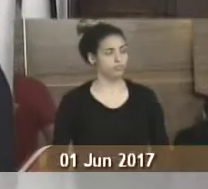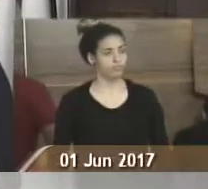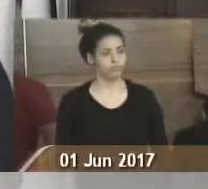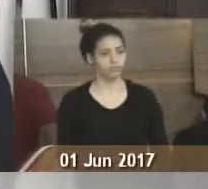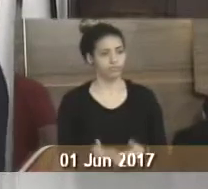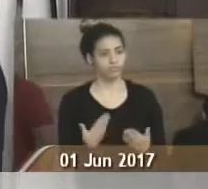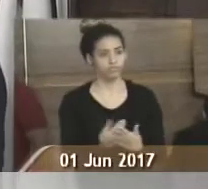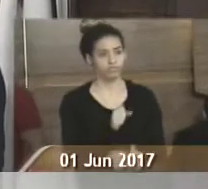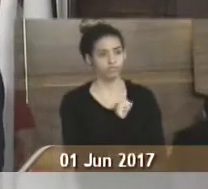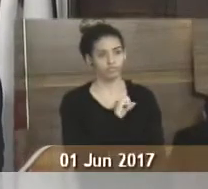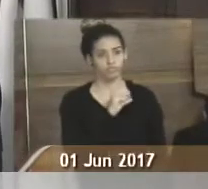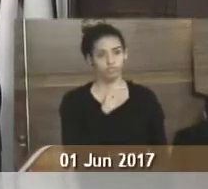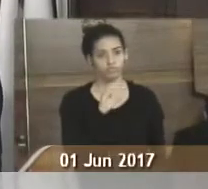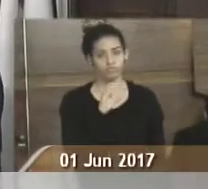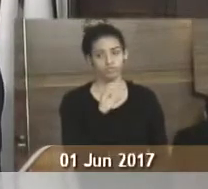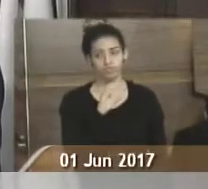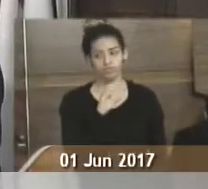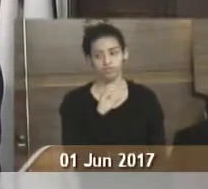Requerimento 629.